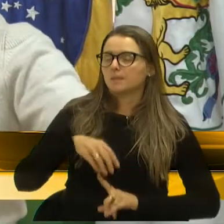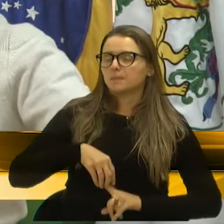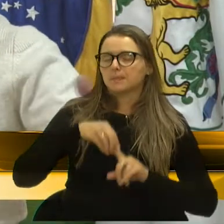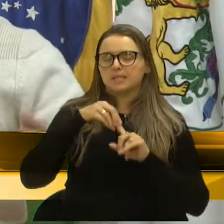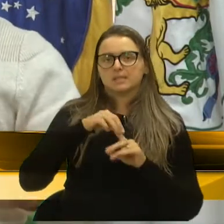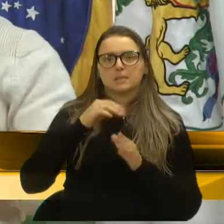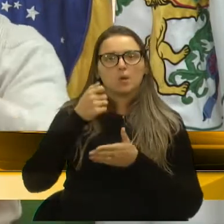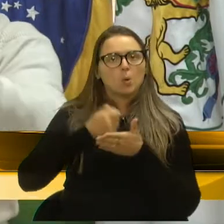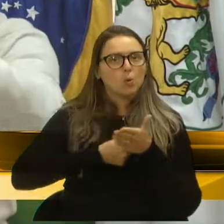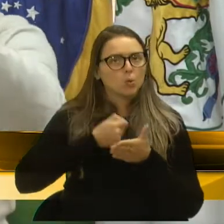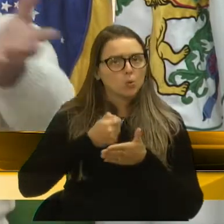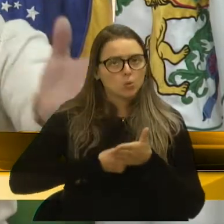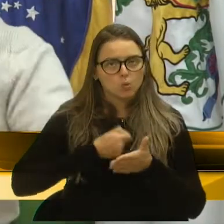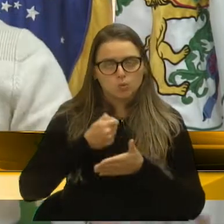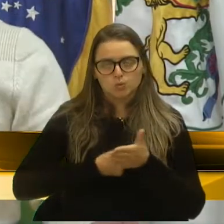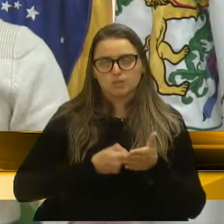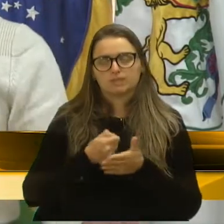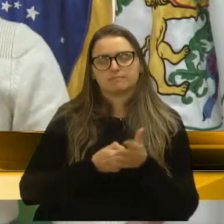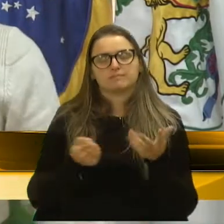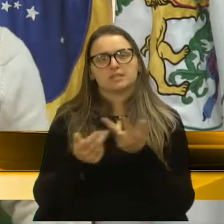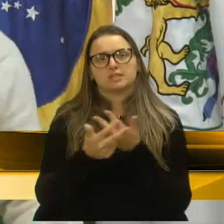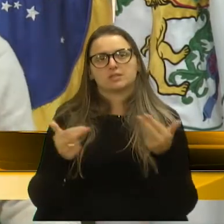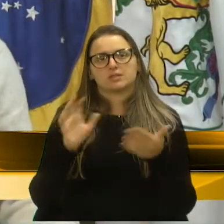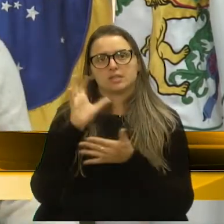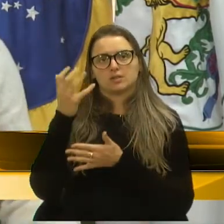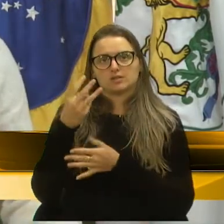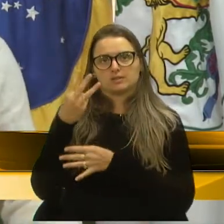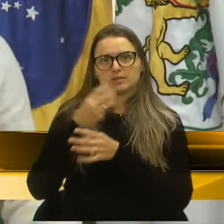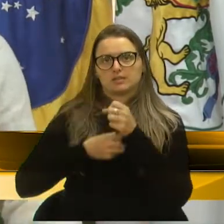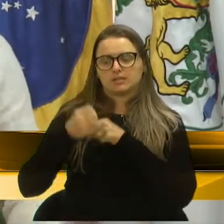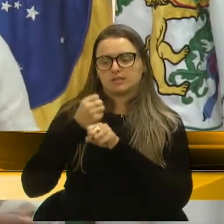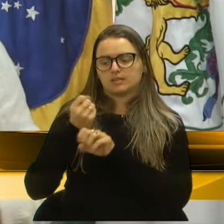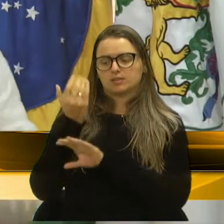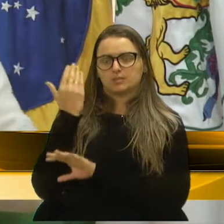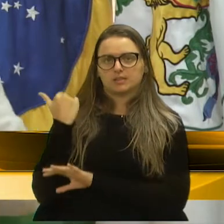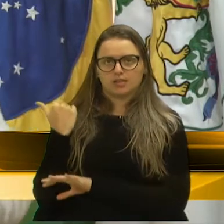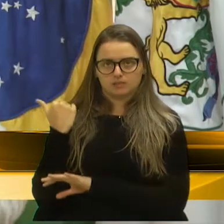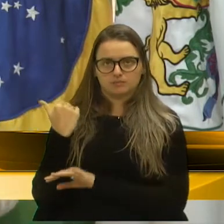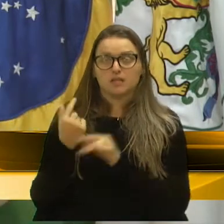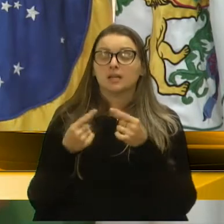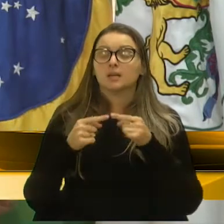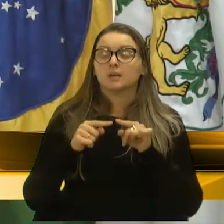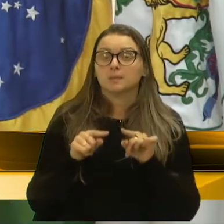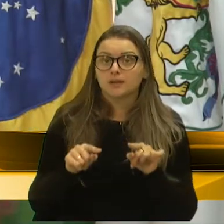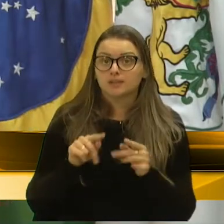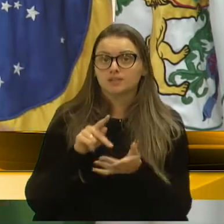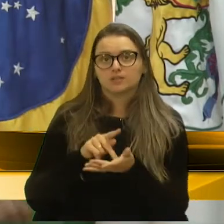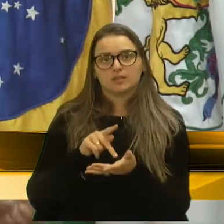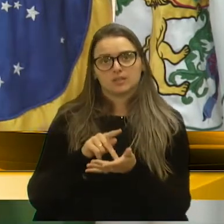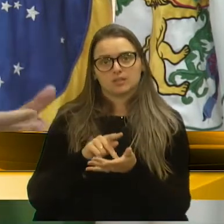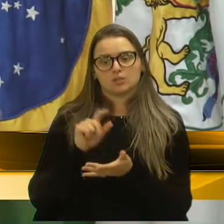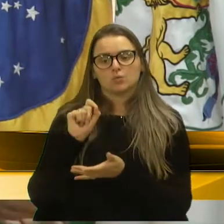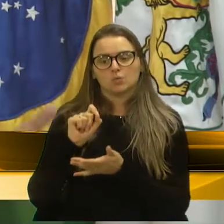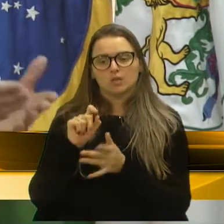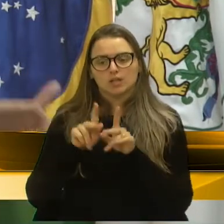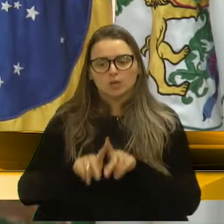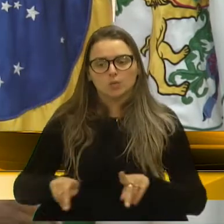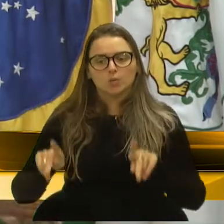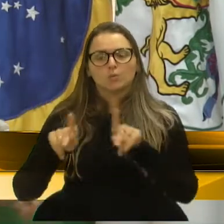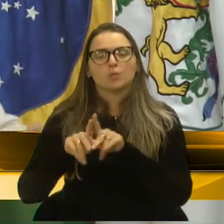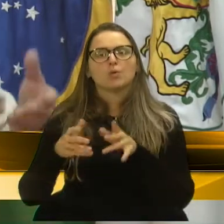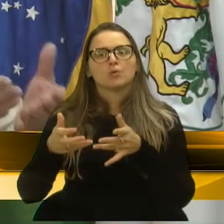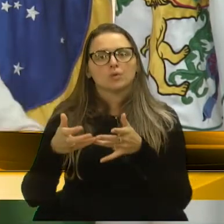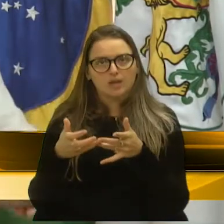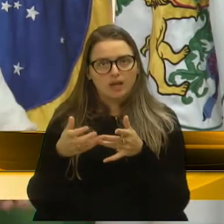bandeiras do que aconteceu há três anos atrás, só que de fato aquilo que a população quer, uma passagem